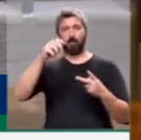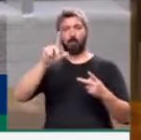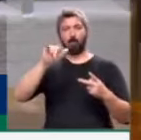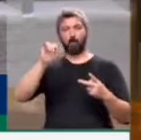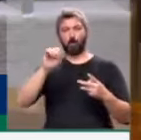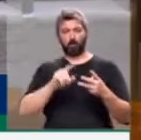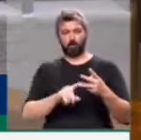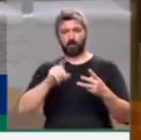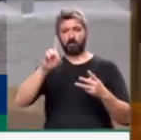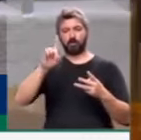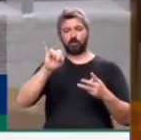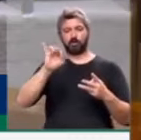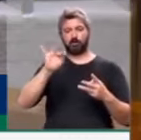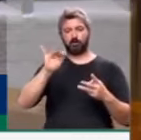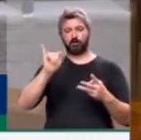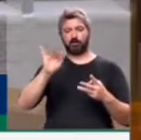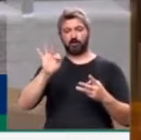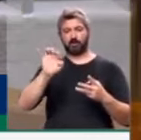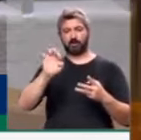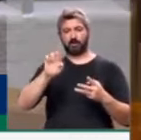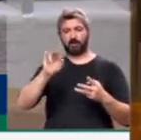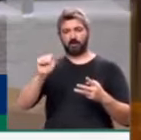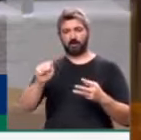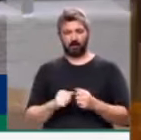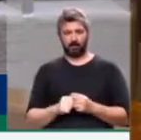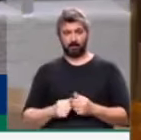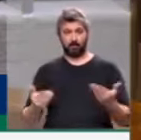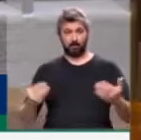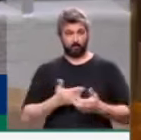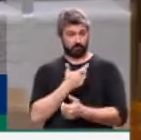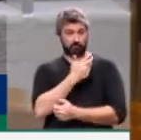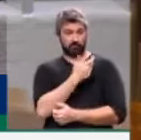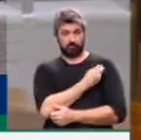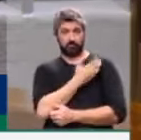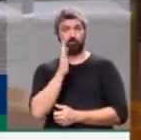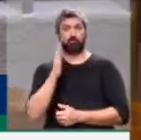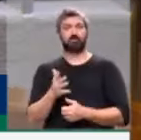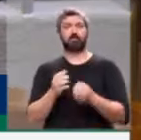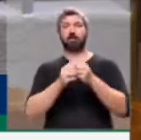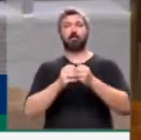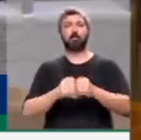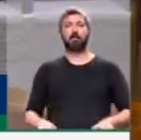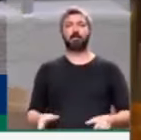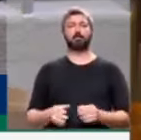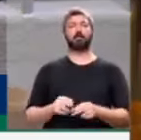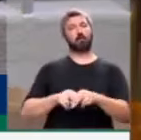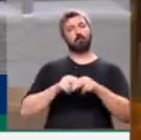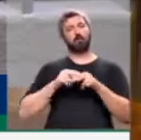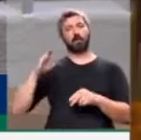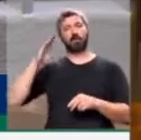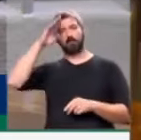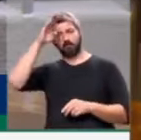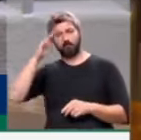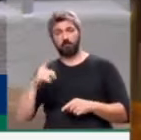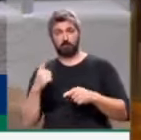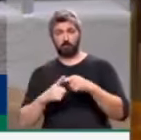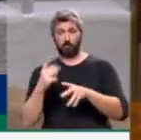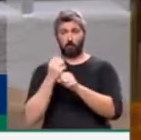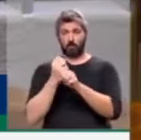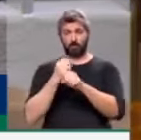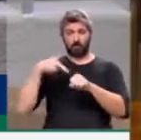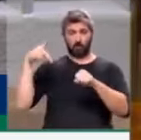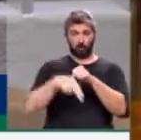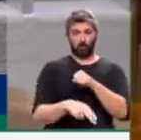difeteria. Hoje, esse plano de imunização está sendo destruído por Bolsonaro. Não só pelo corte das